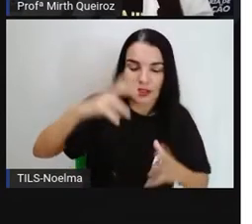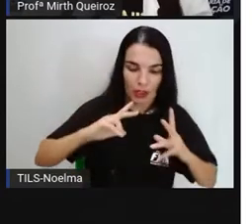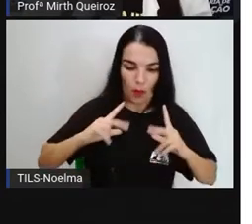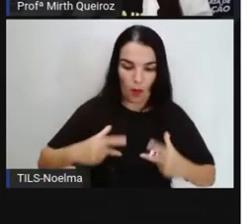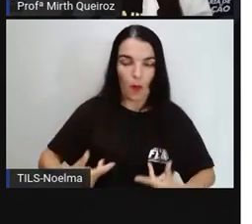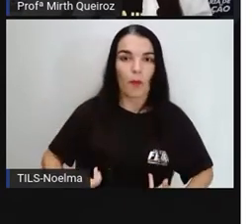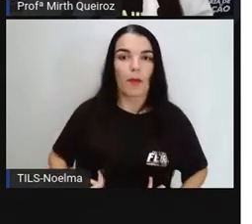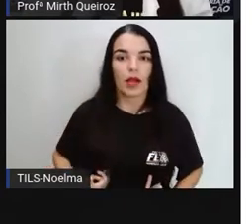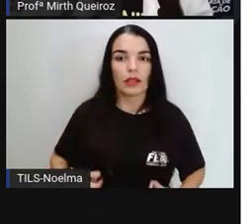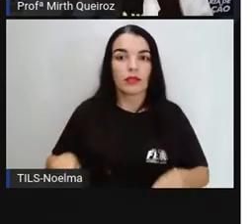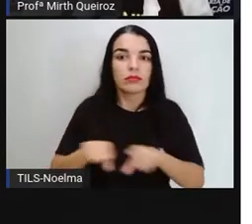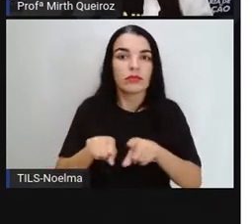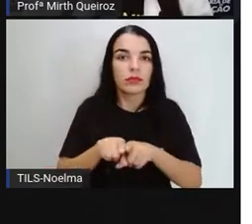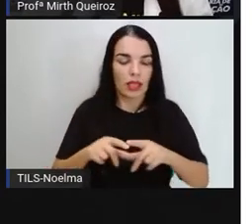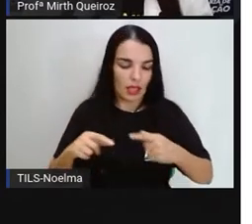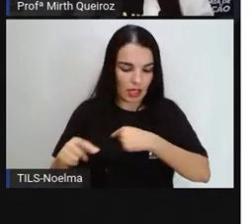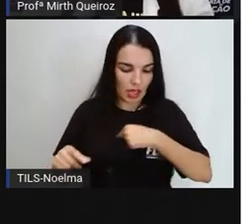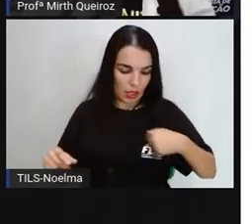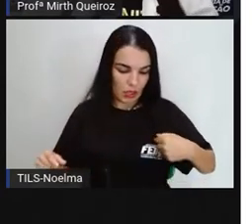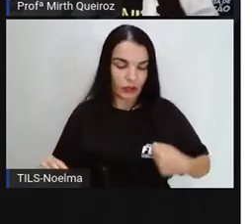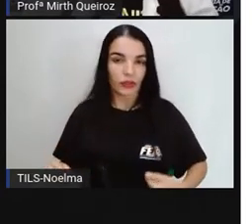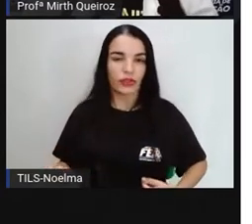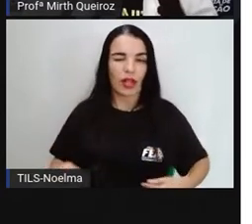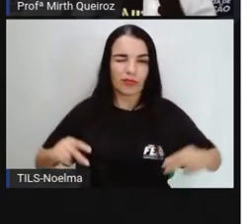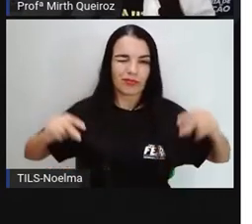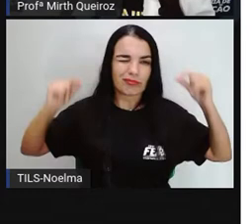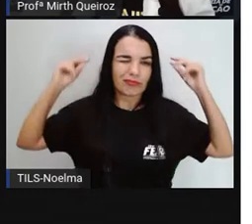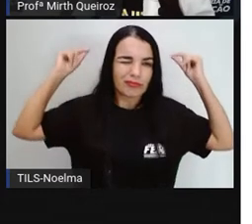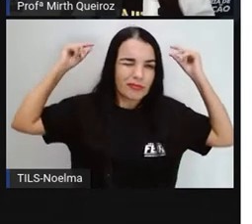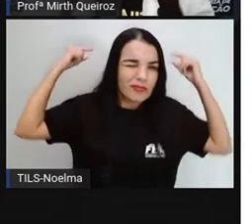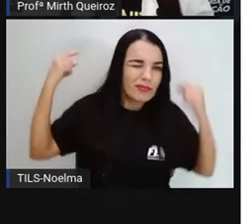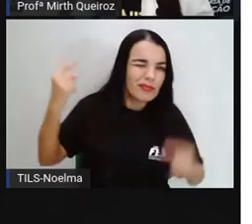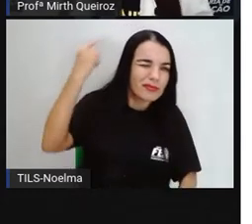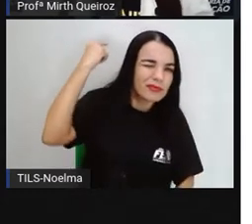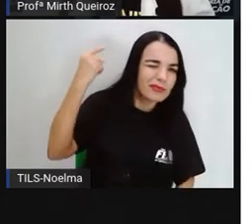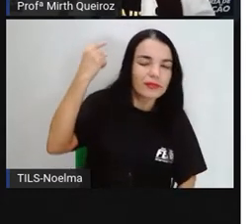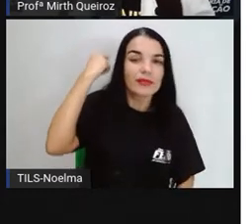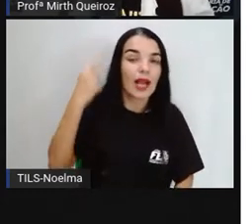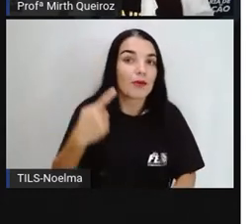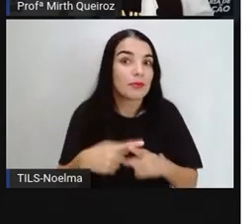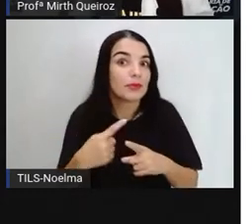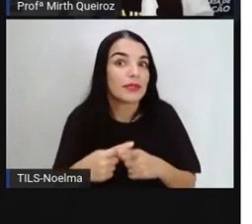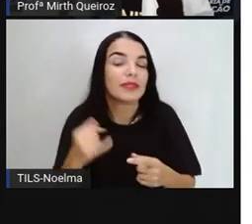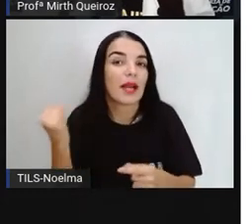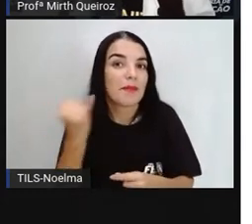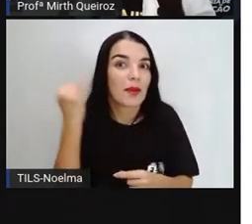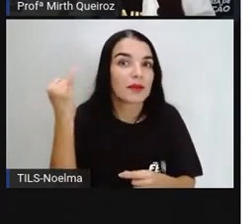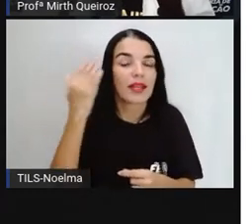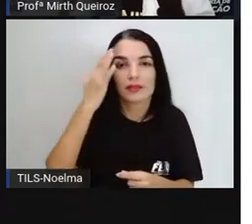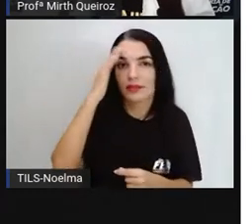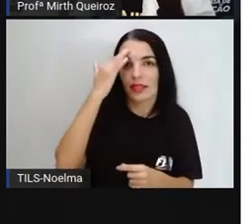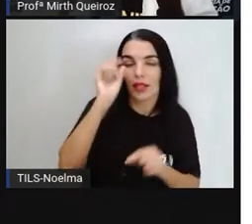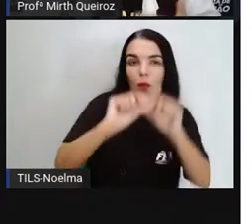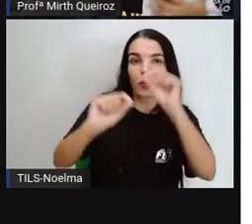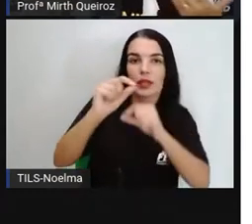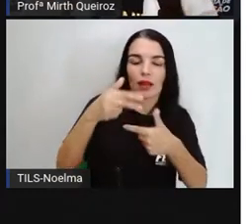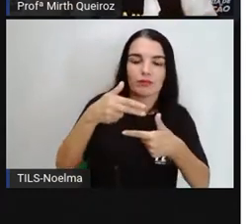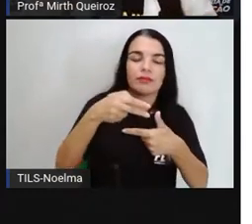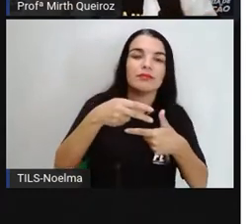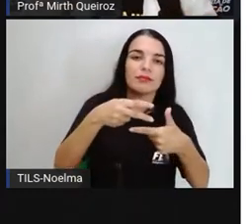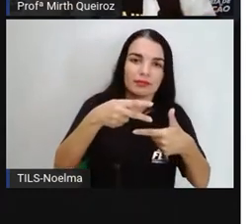a China Antiga. Olha que interessante a gente entender o que é o tangram. O tangram, ele